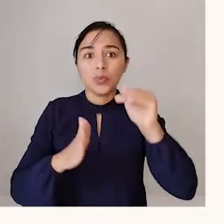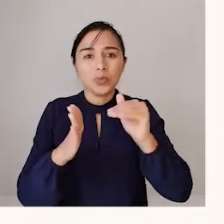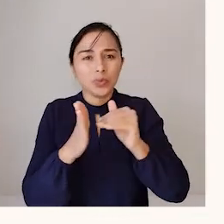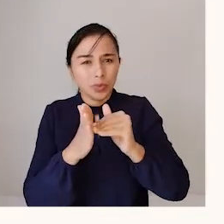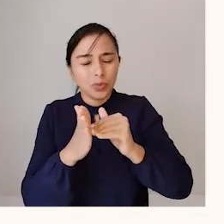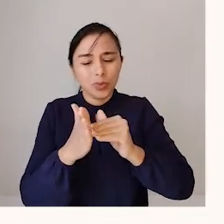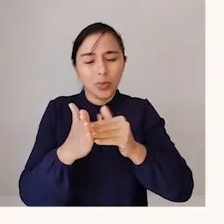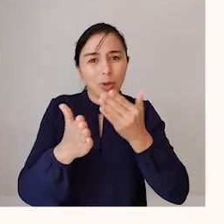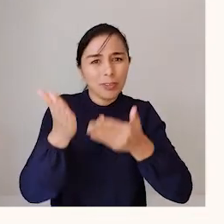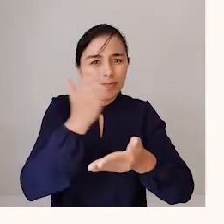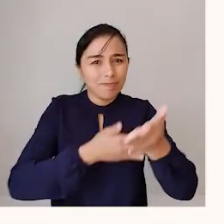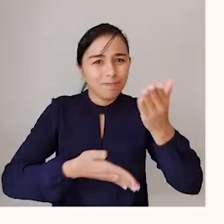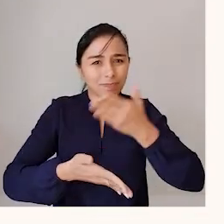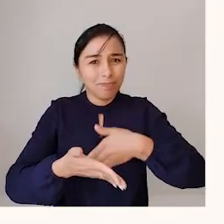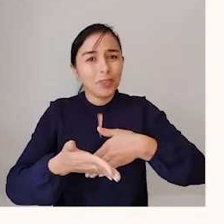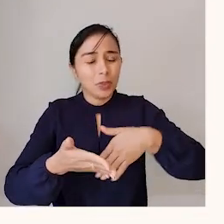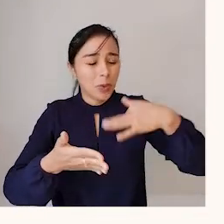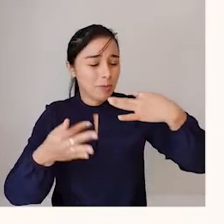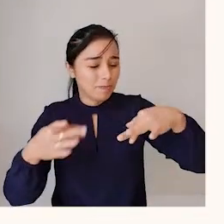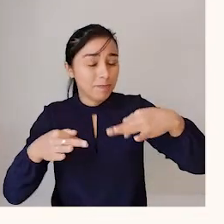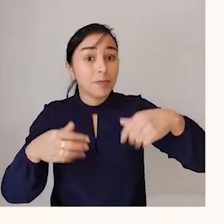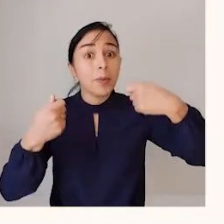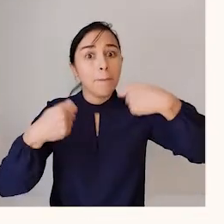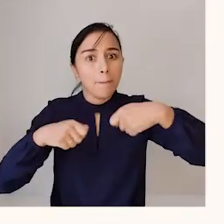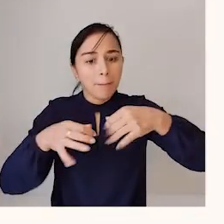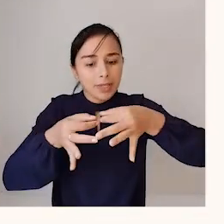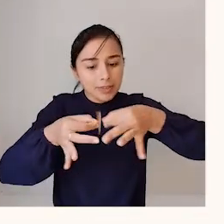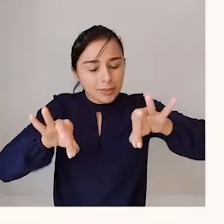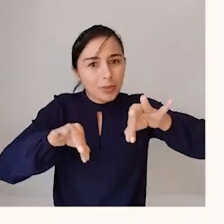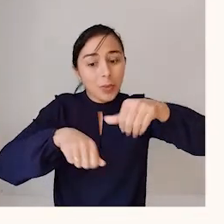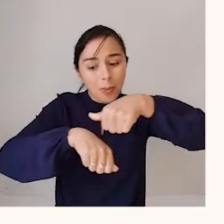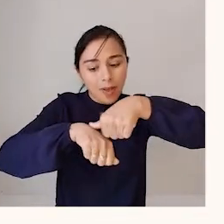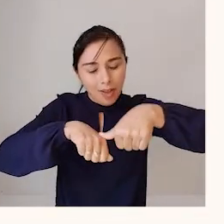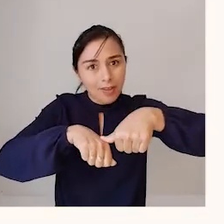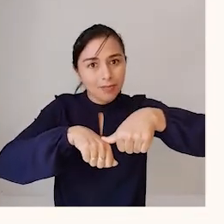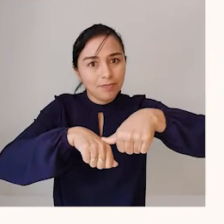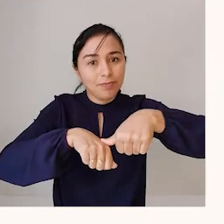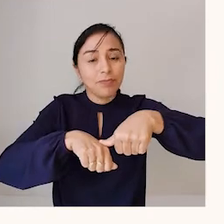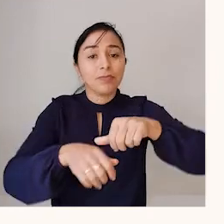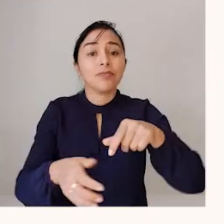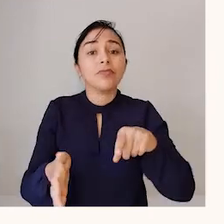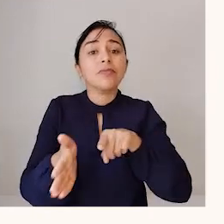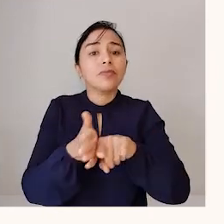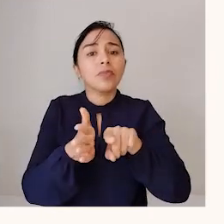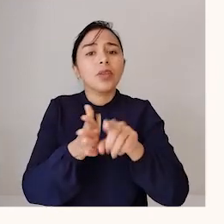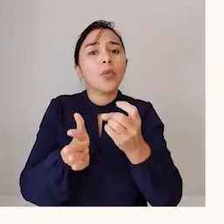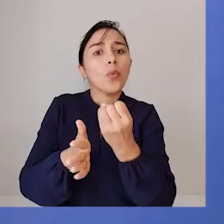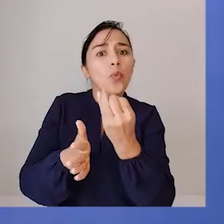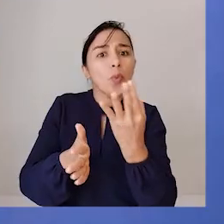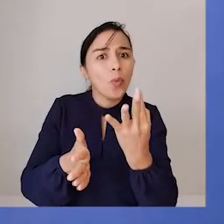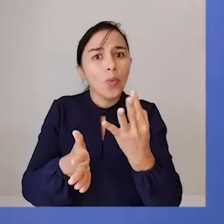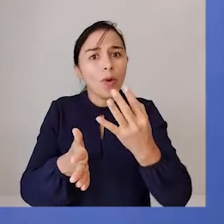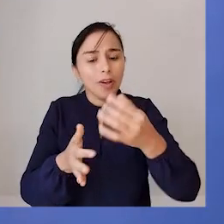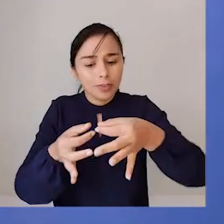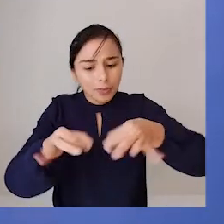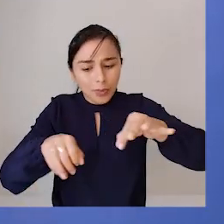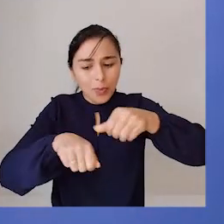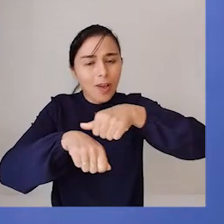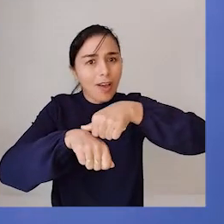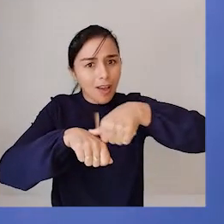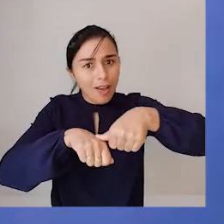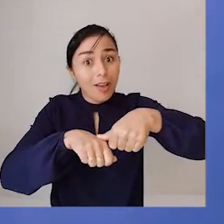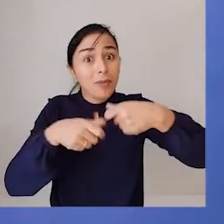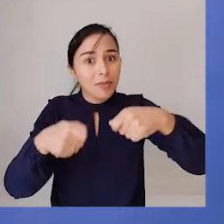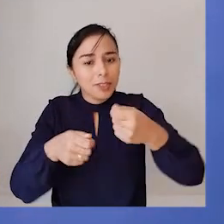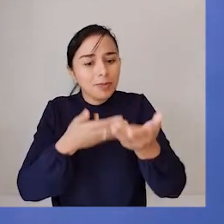band-aid precisa ser tratado. Para desses doentes cuidar, de quantos curativos vamos precisar? O